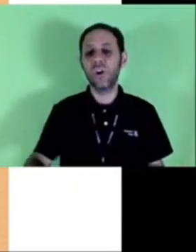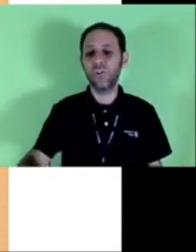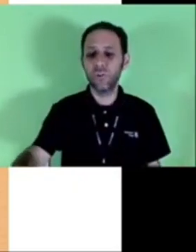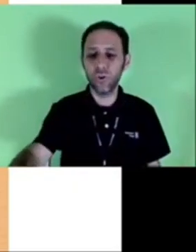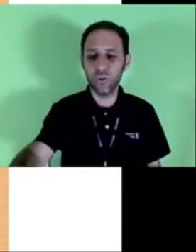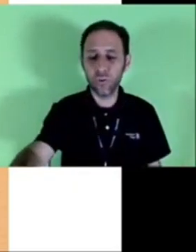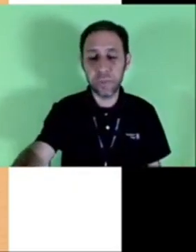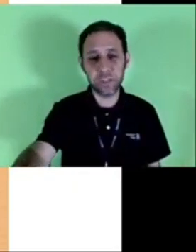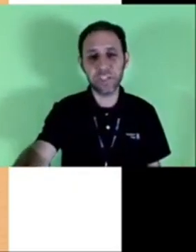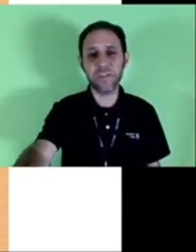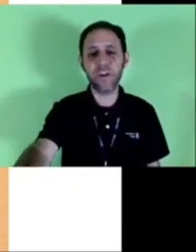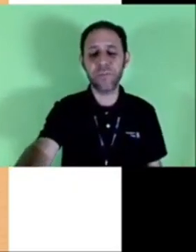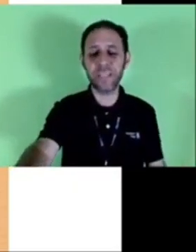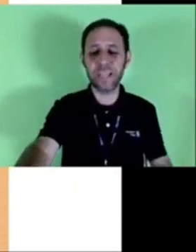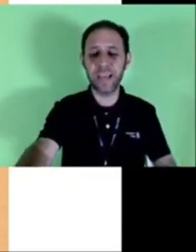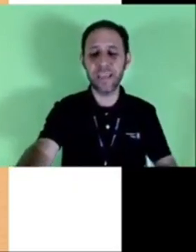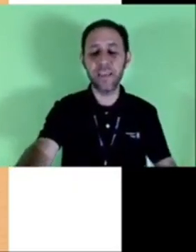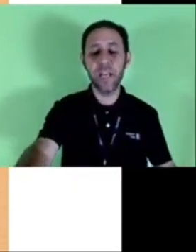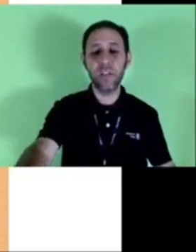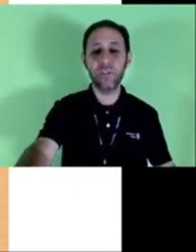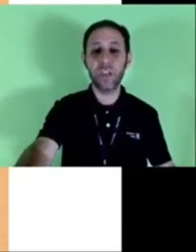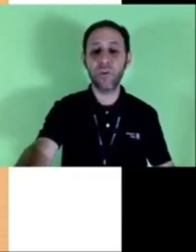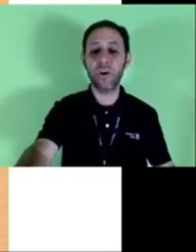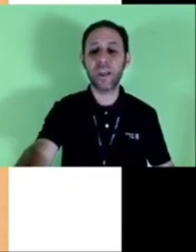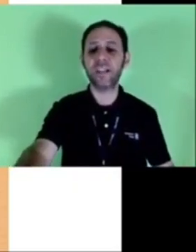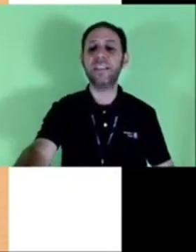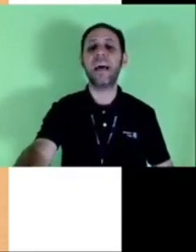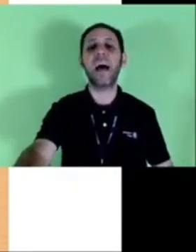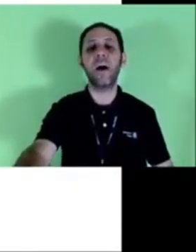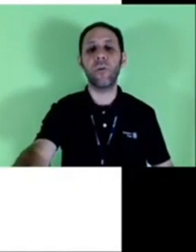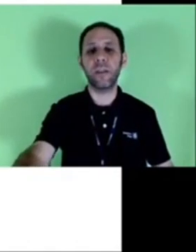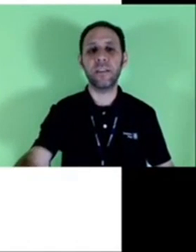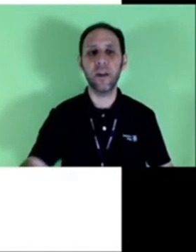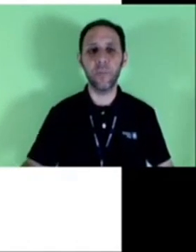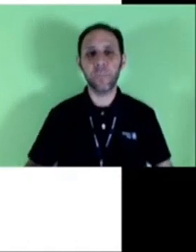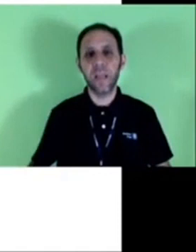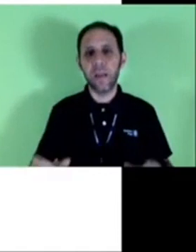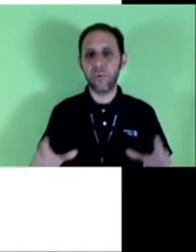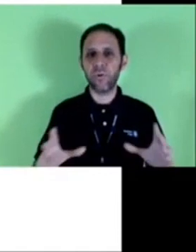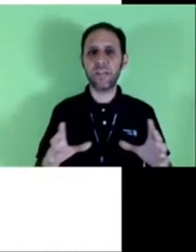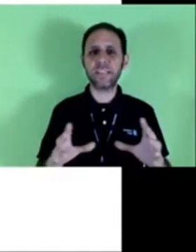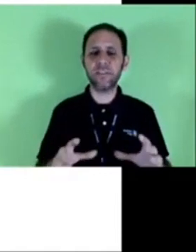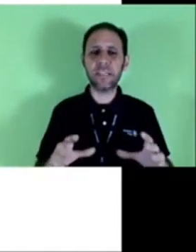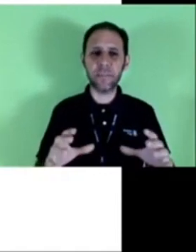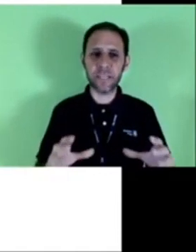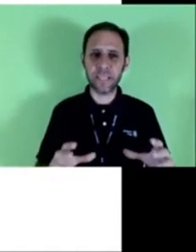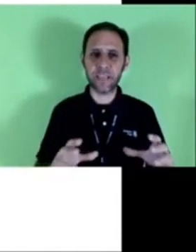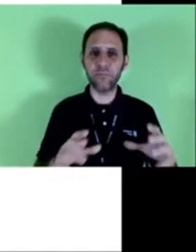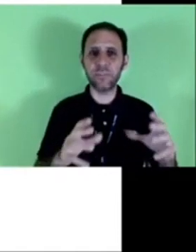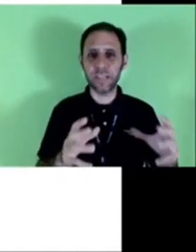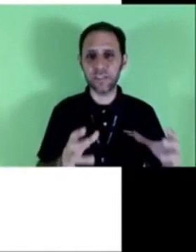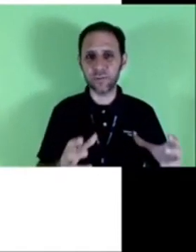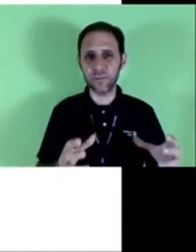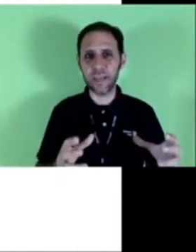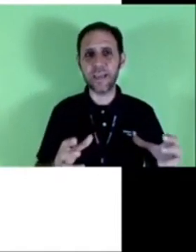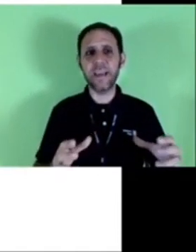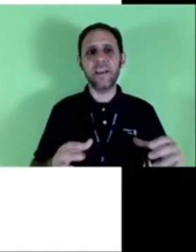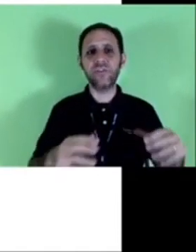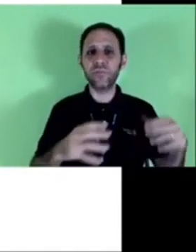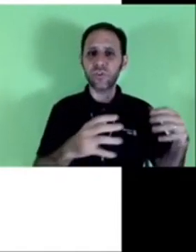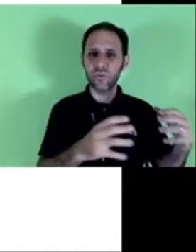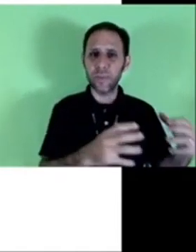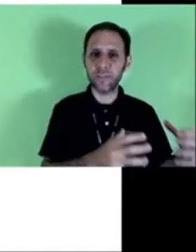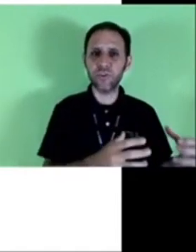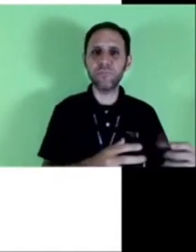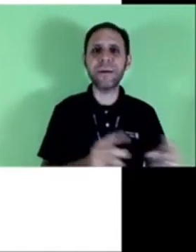escrito no documento. A gente vai comentar aí no decorrer da aula. Então, procuração nada mais é que um texto, né?